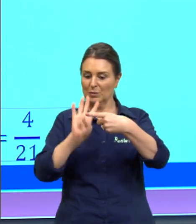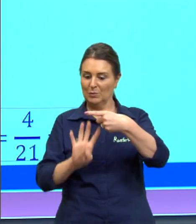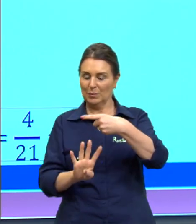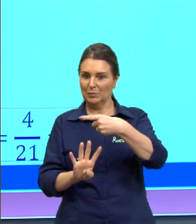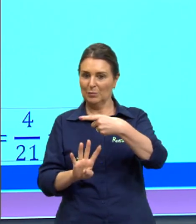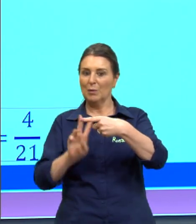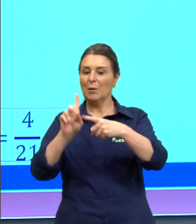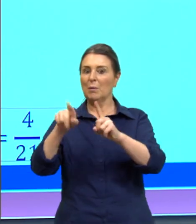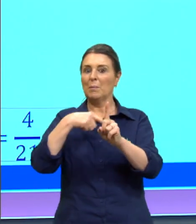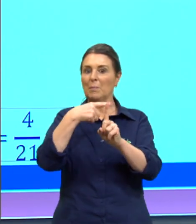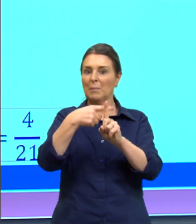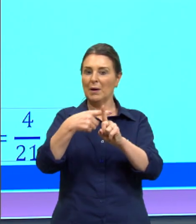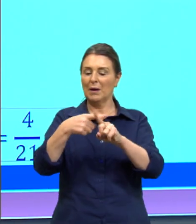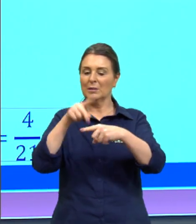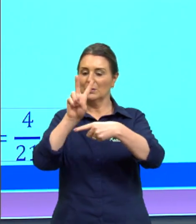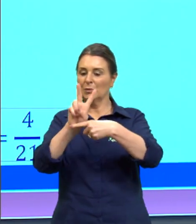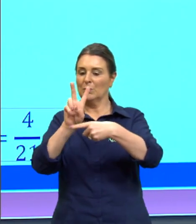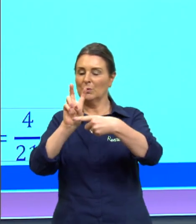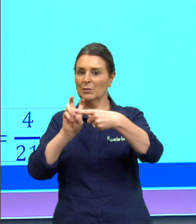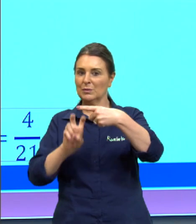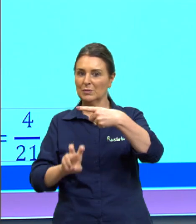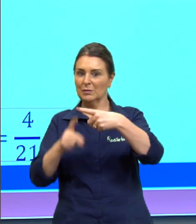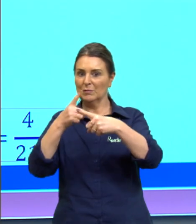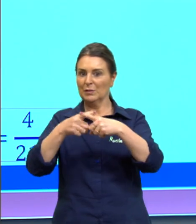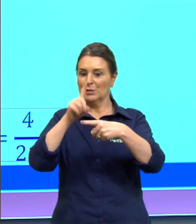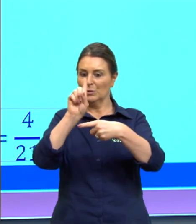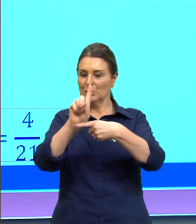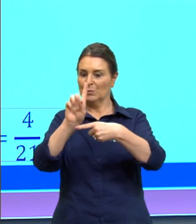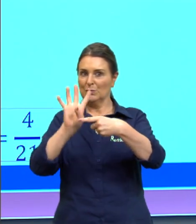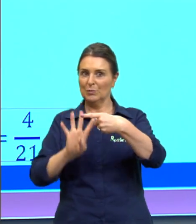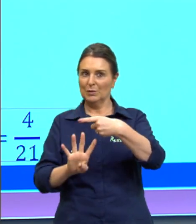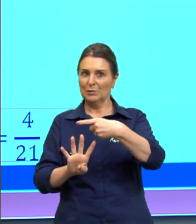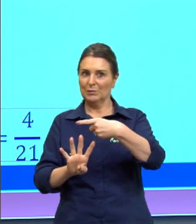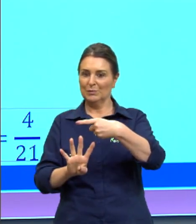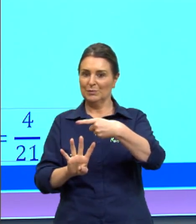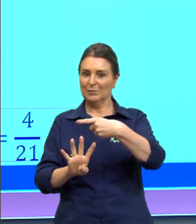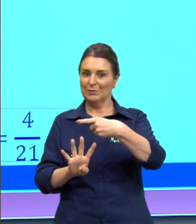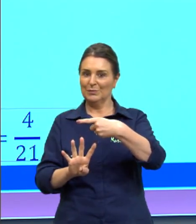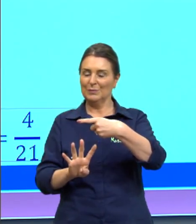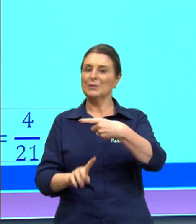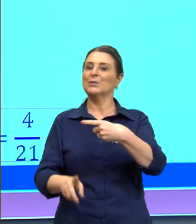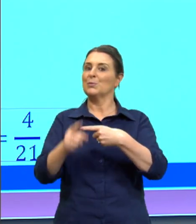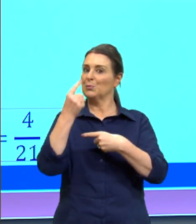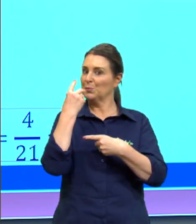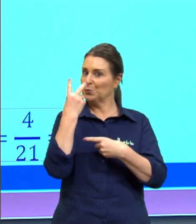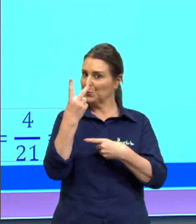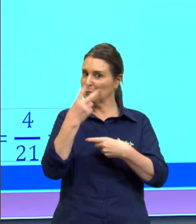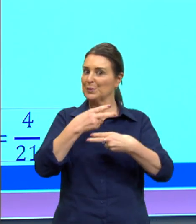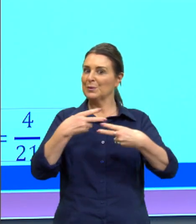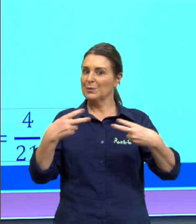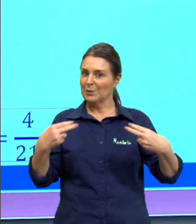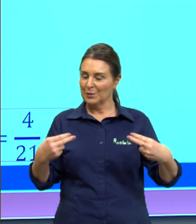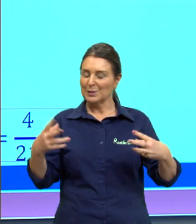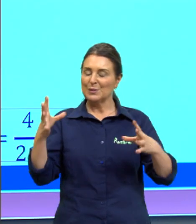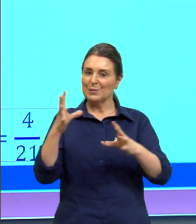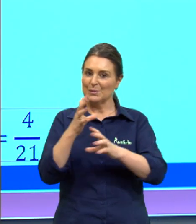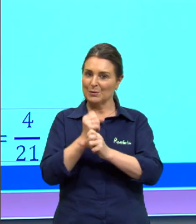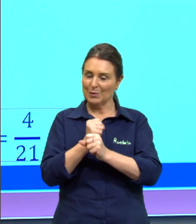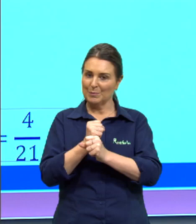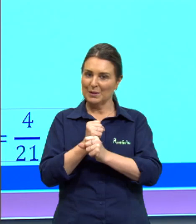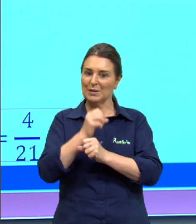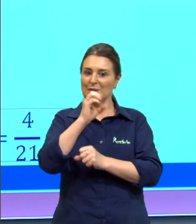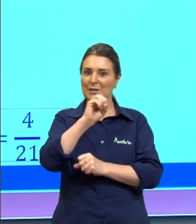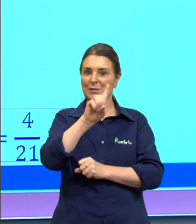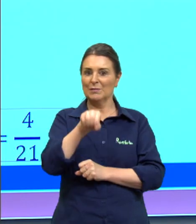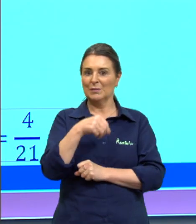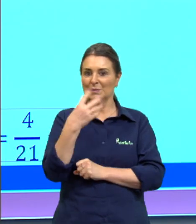mais dois de cinco vezes um de quatro como são dois eventos que vão ocorrer nós vamos somar 0